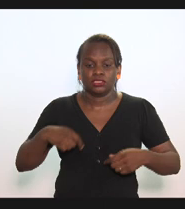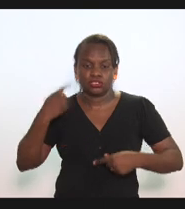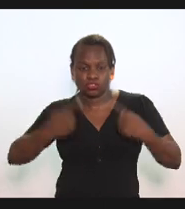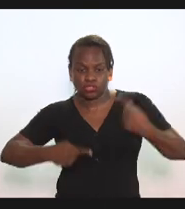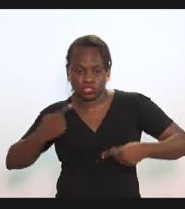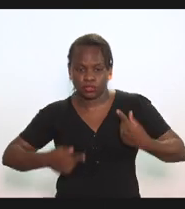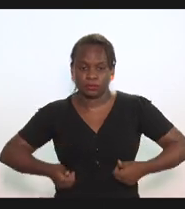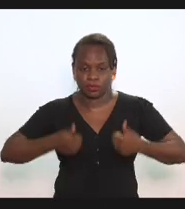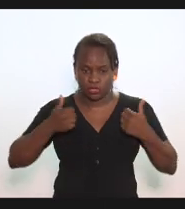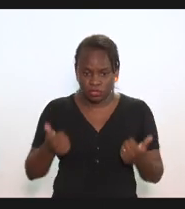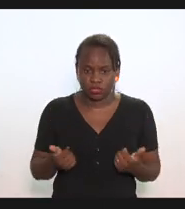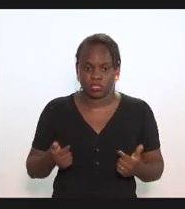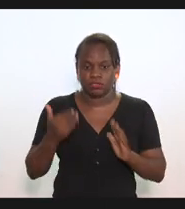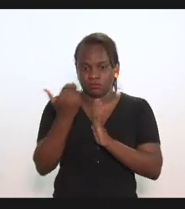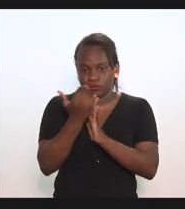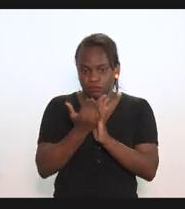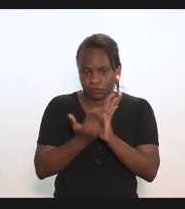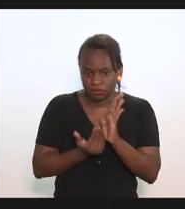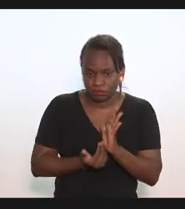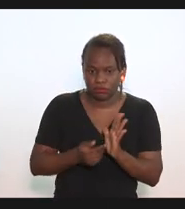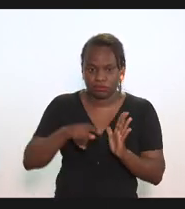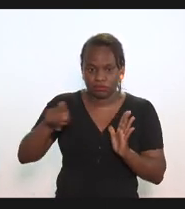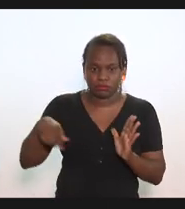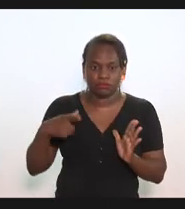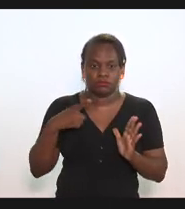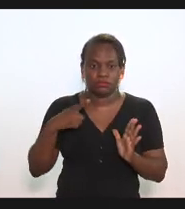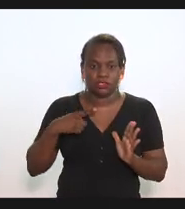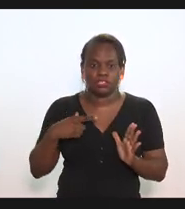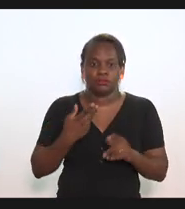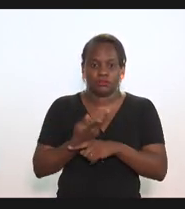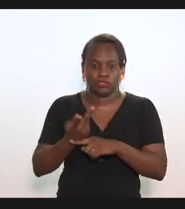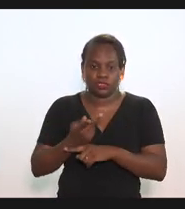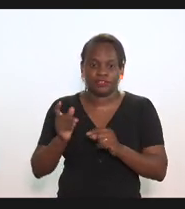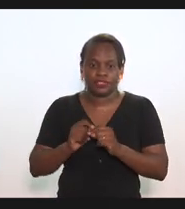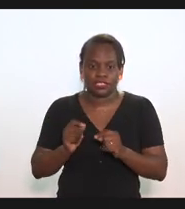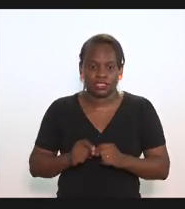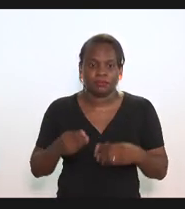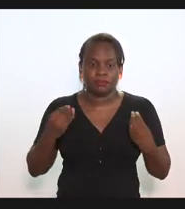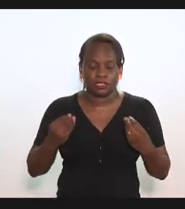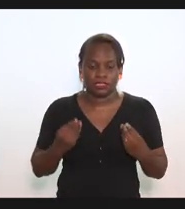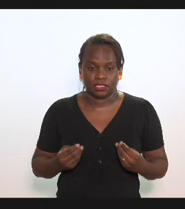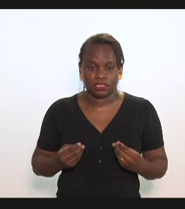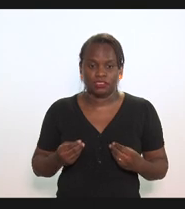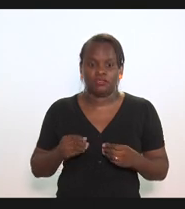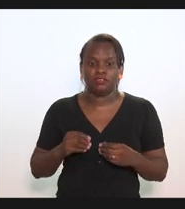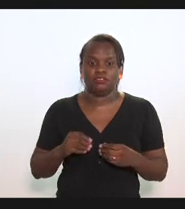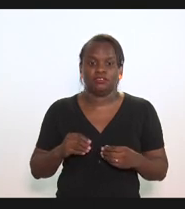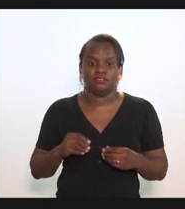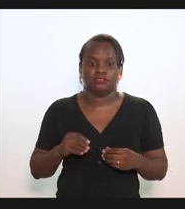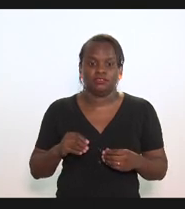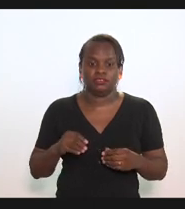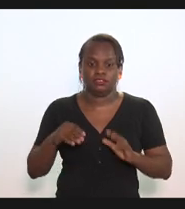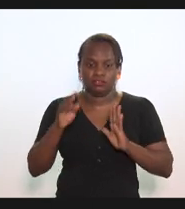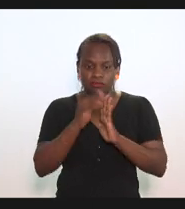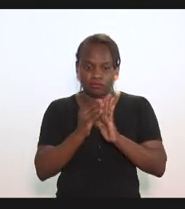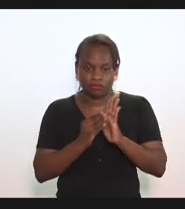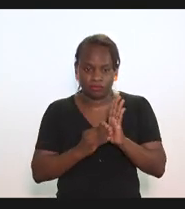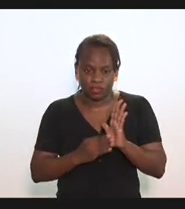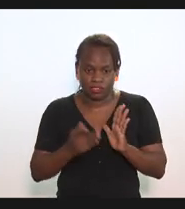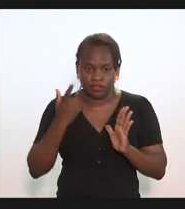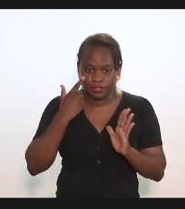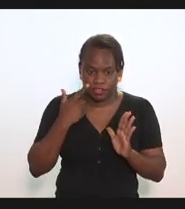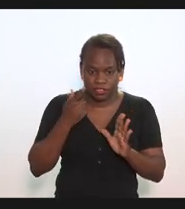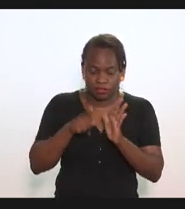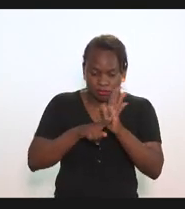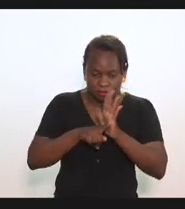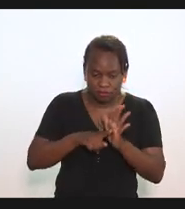melhor a agenda como a gente está procurando fazer para deixar de estado que me escreve desde os anos 70